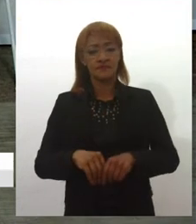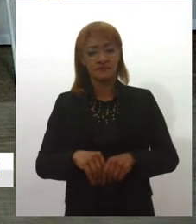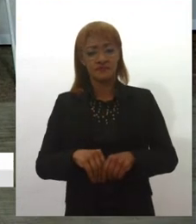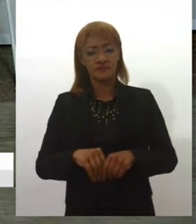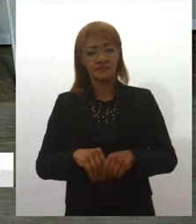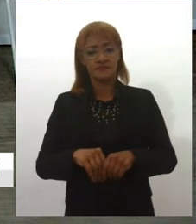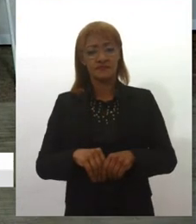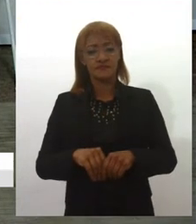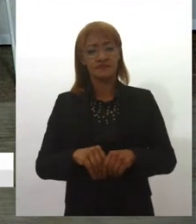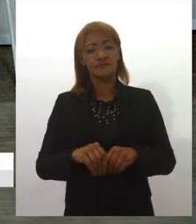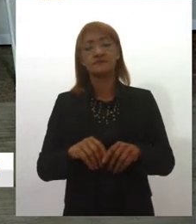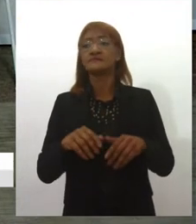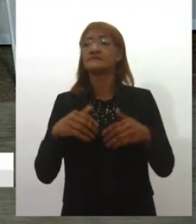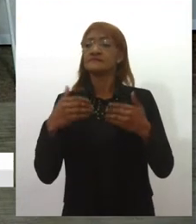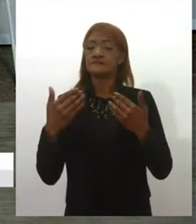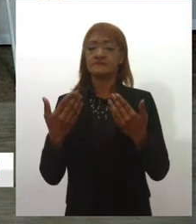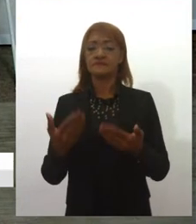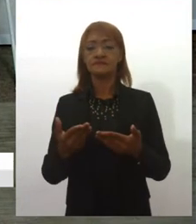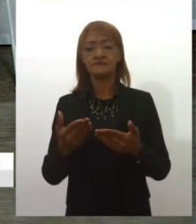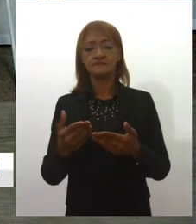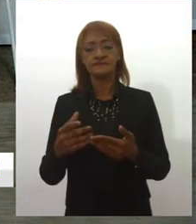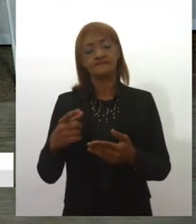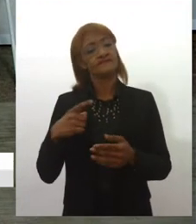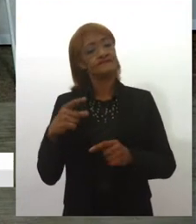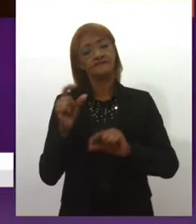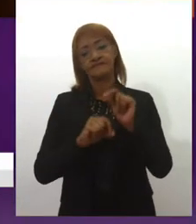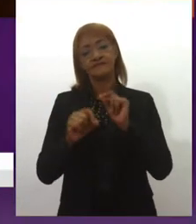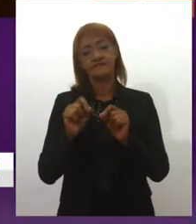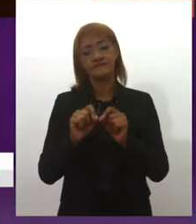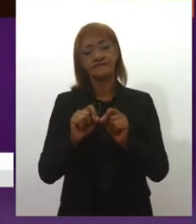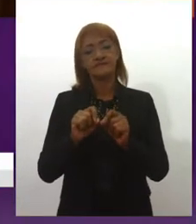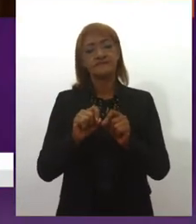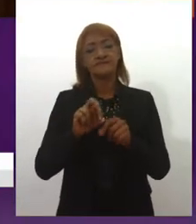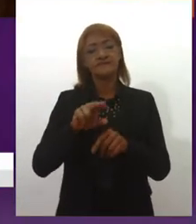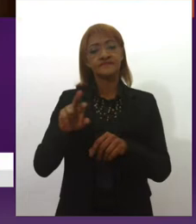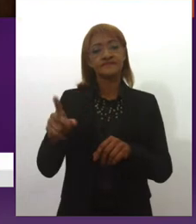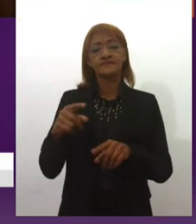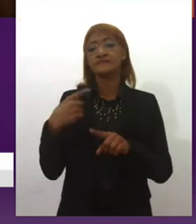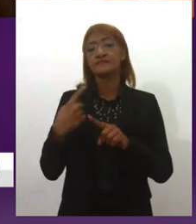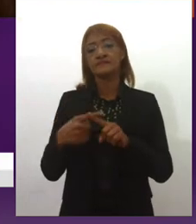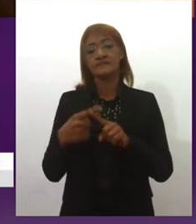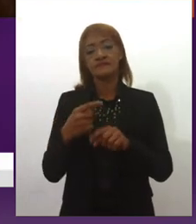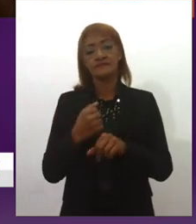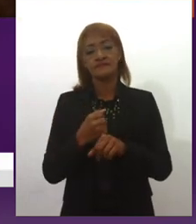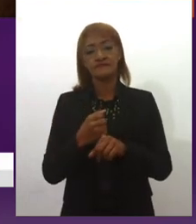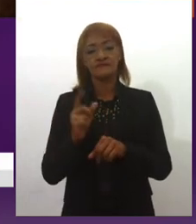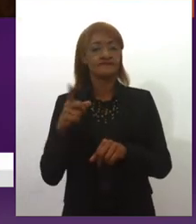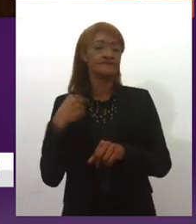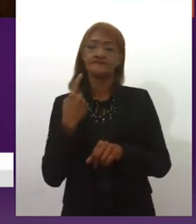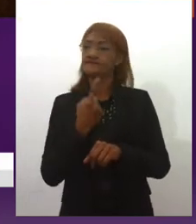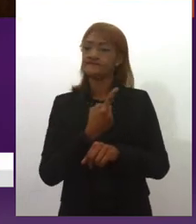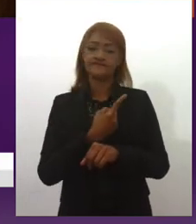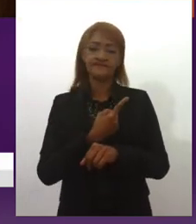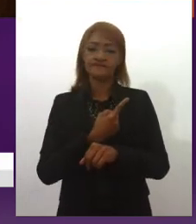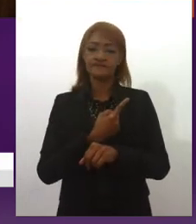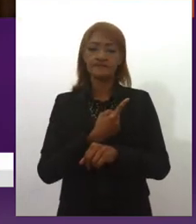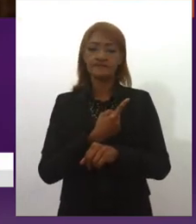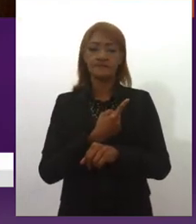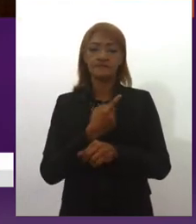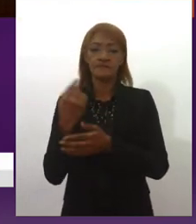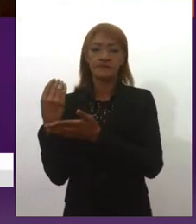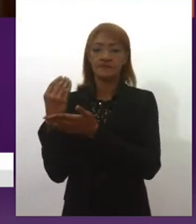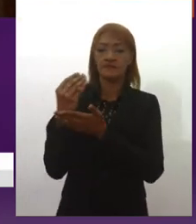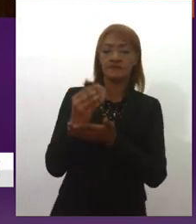Então, assim, eu vejo uma dualidade muito grande aqui, porque, ao mesmo tempo que nós não temos tanto investimento para